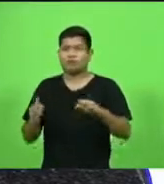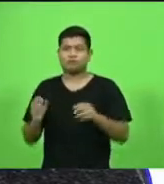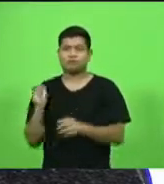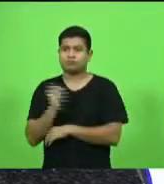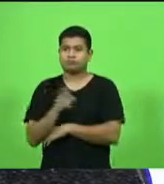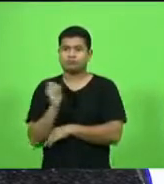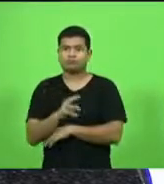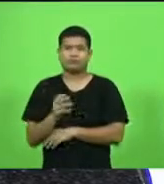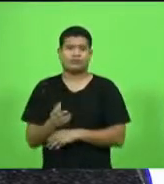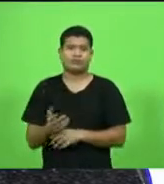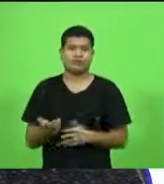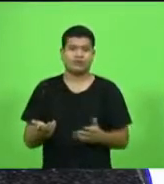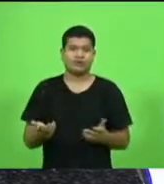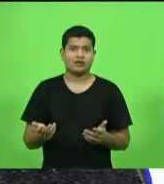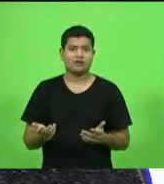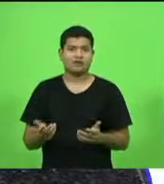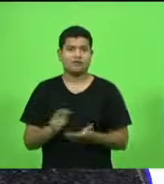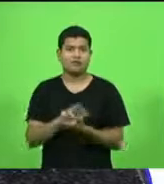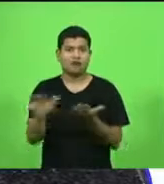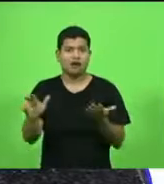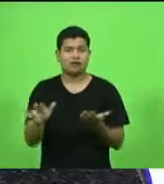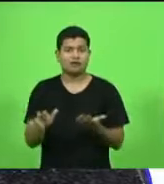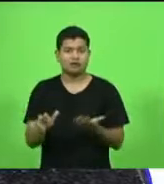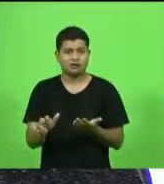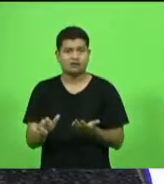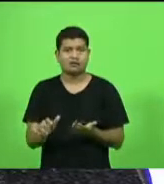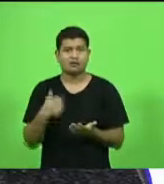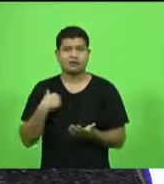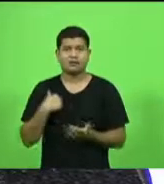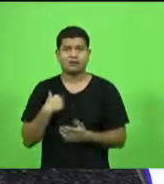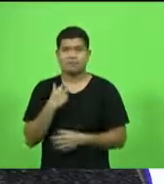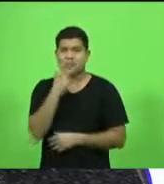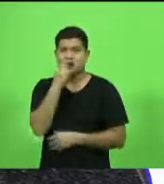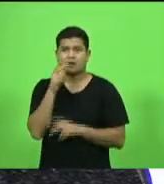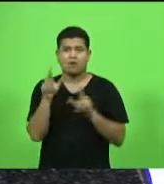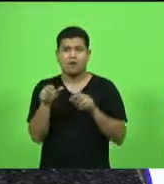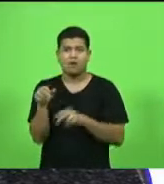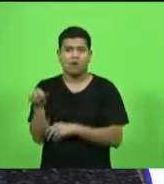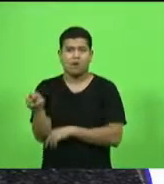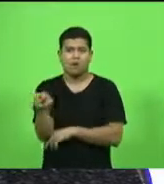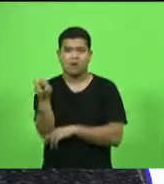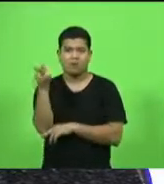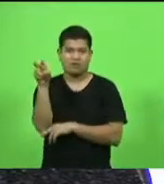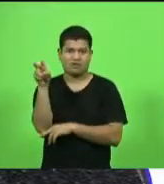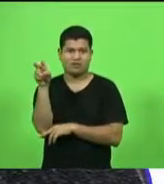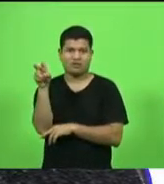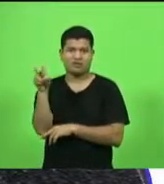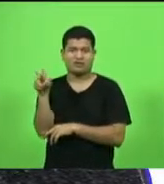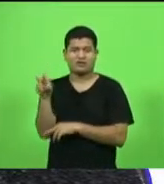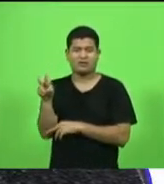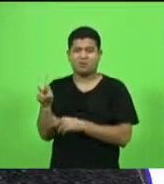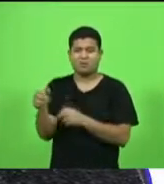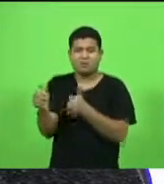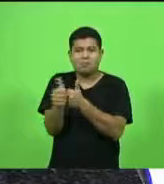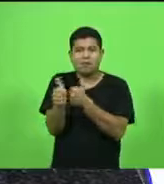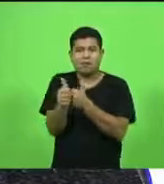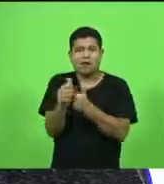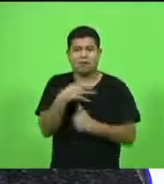Sujeito extremamente perigoso. É a mesma coisa você ter uma cascavel dentro do berço do teu filho. Essa é a sensação.